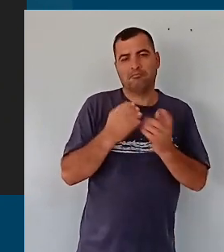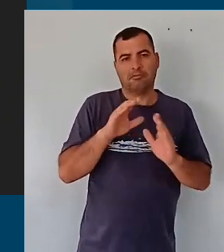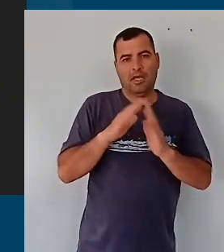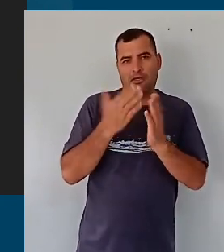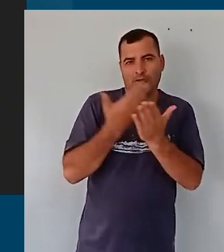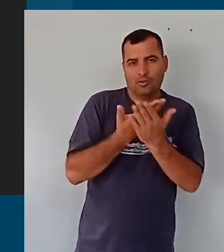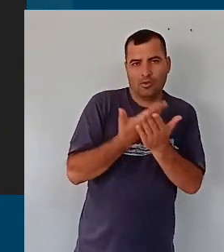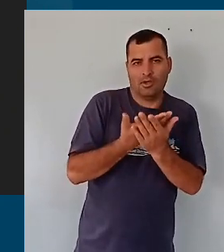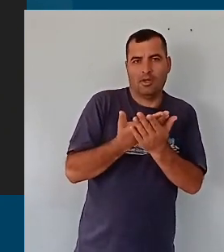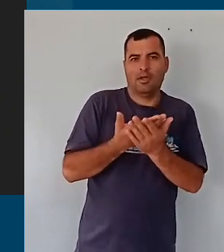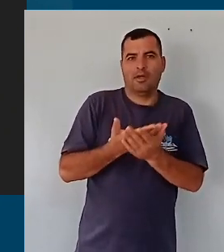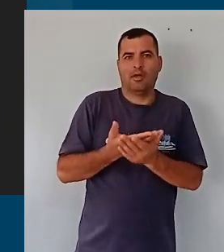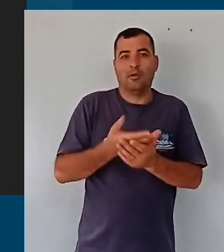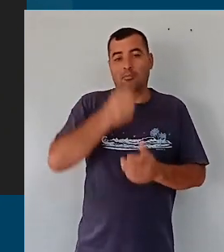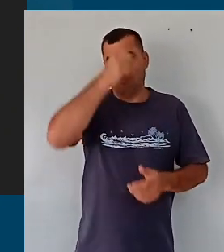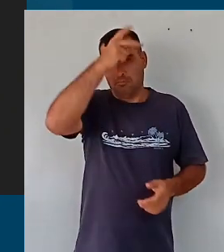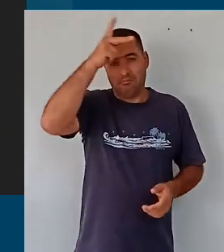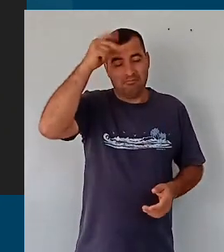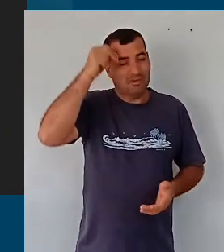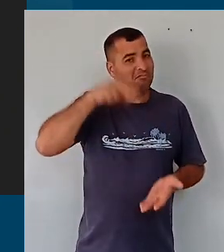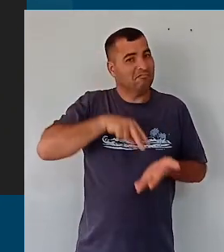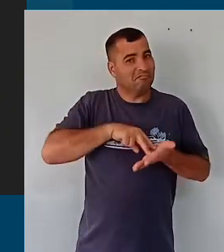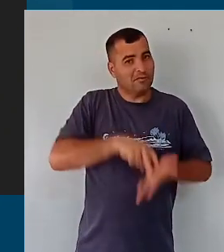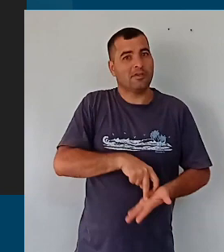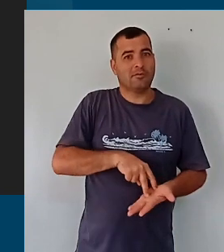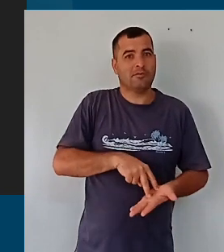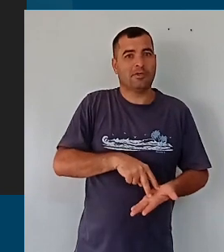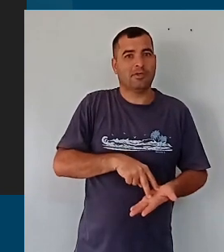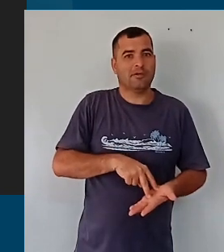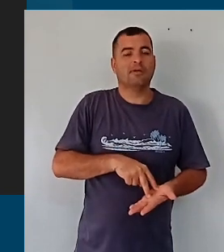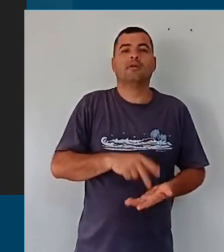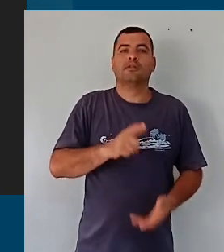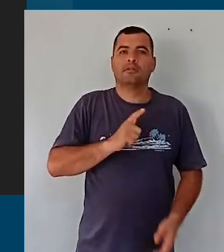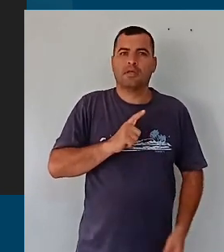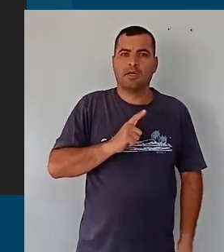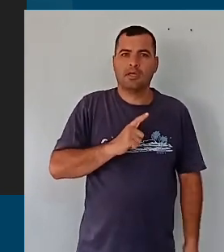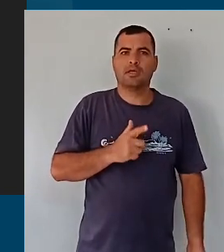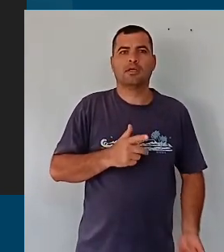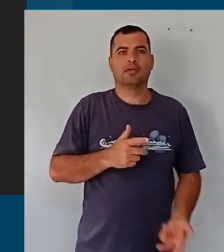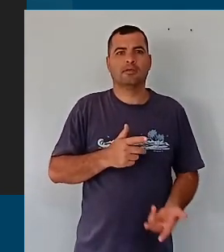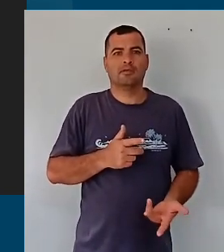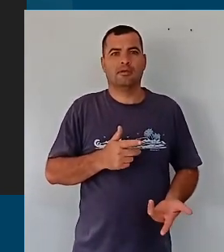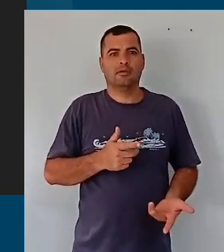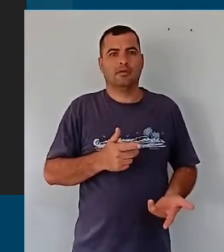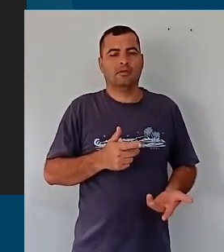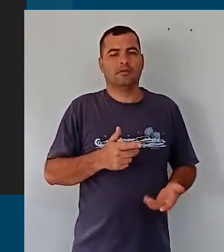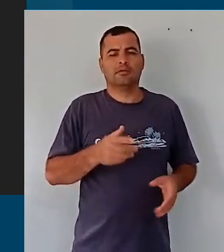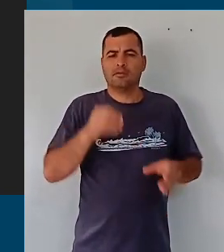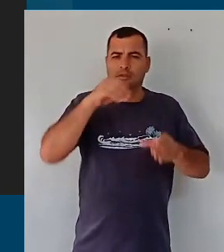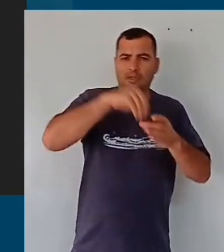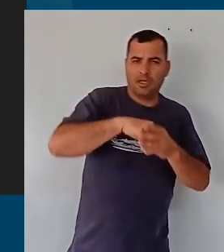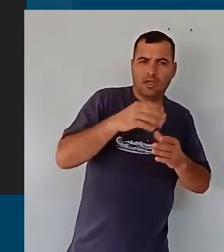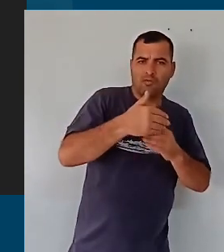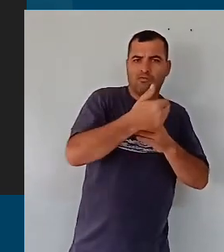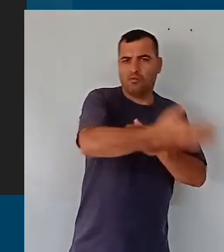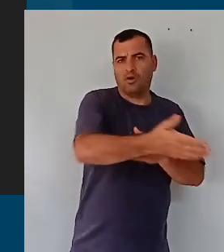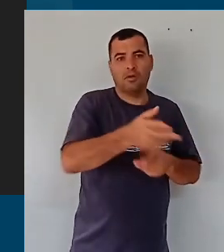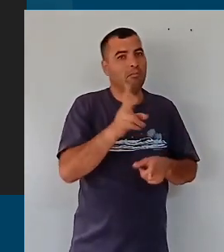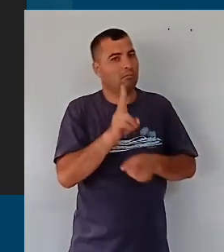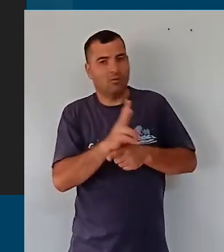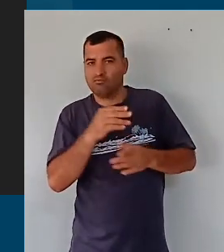firme e segurou todas as tentativas de intervenções internas, externas,